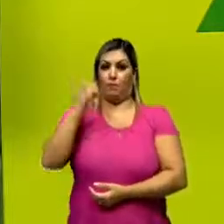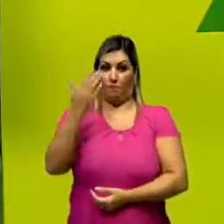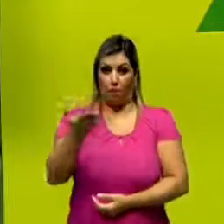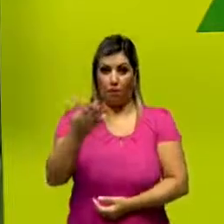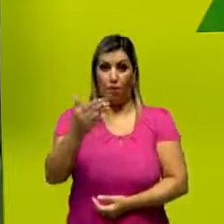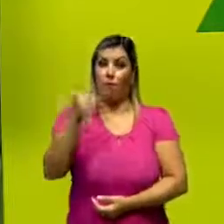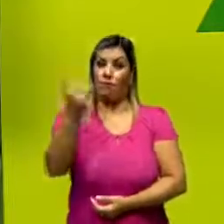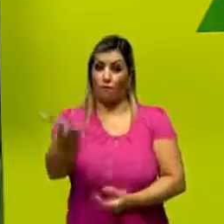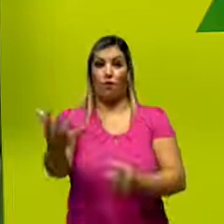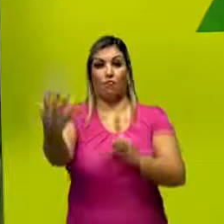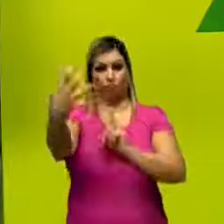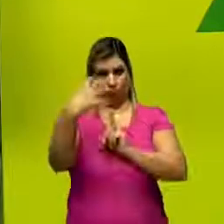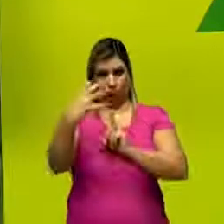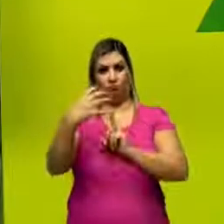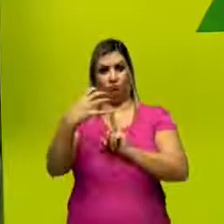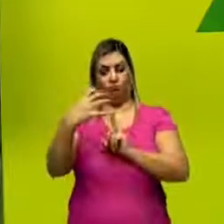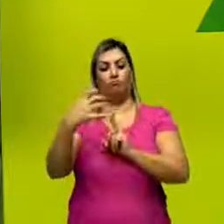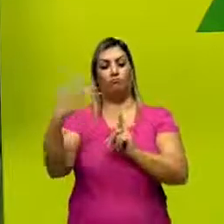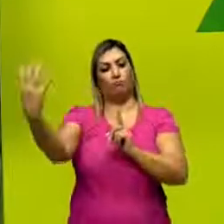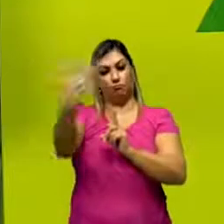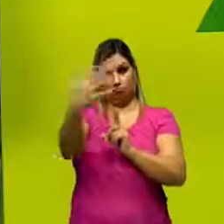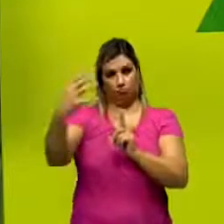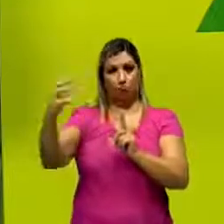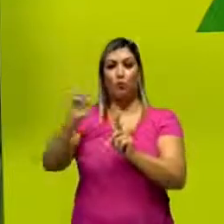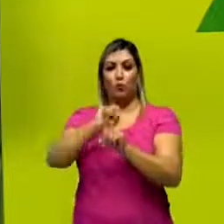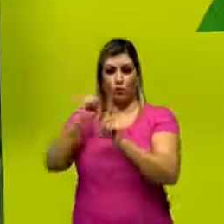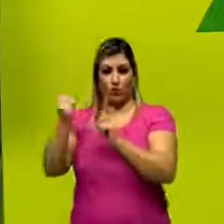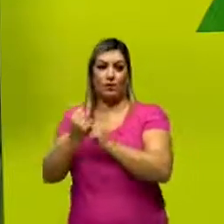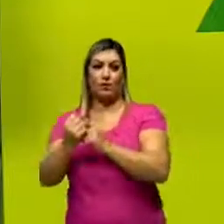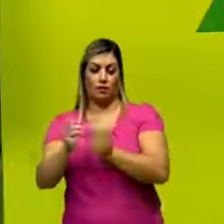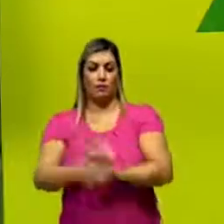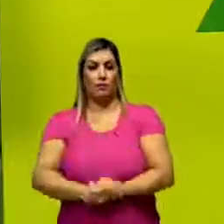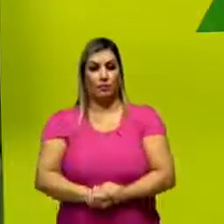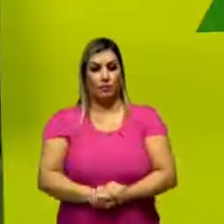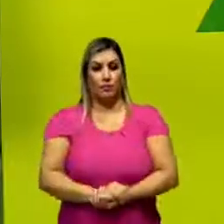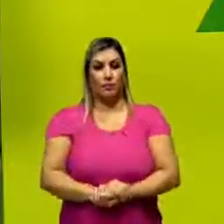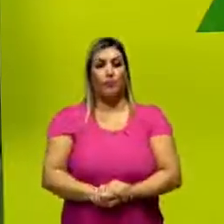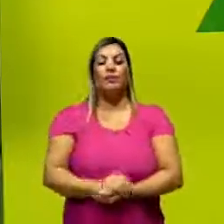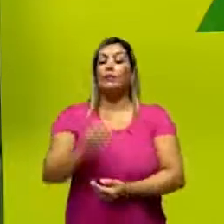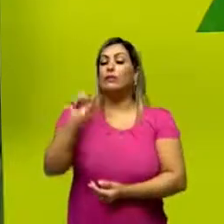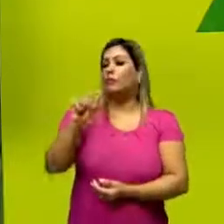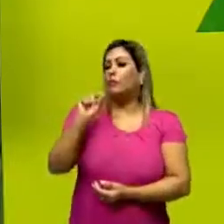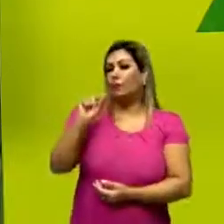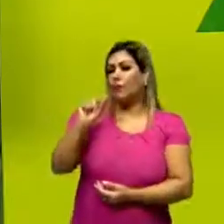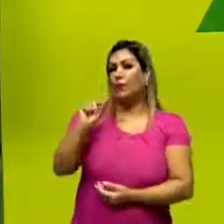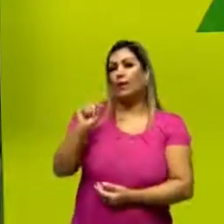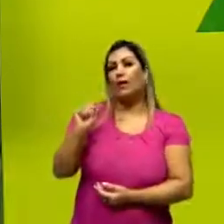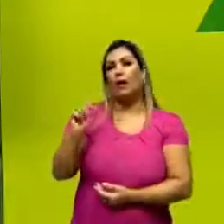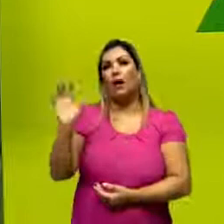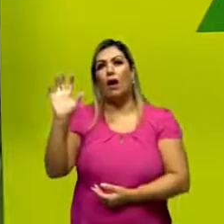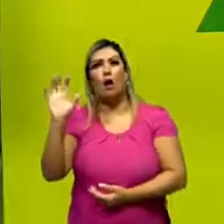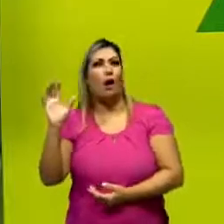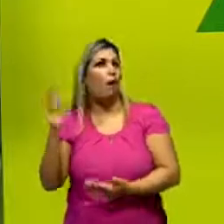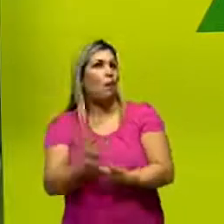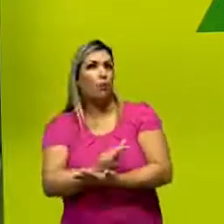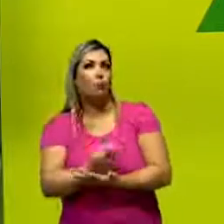ação do indivíduo que vai influenciar em alguma coisa que aconteceu na sociedade. Mas sim, algum